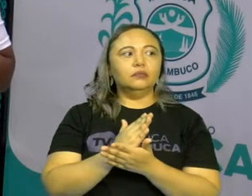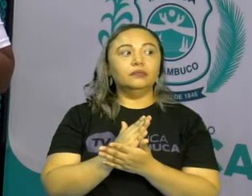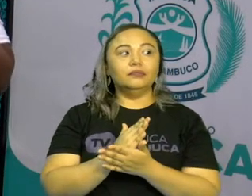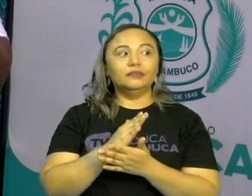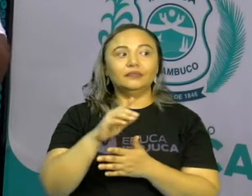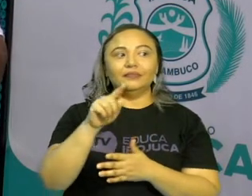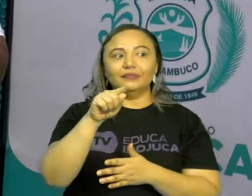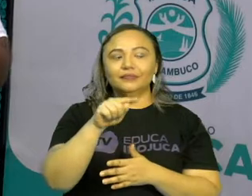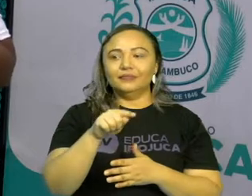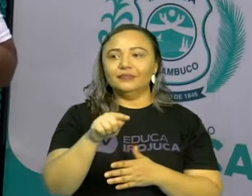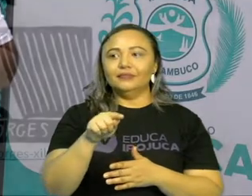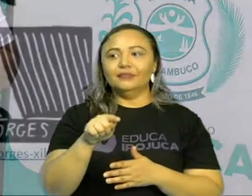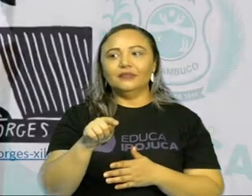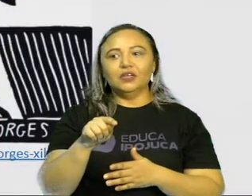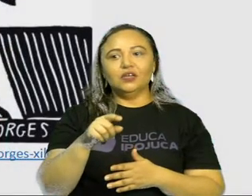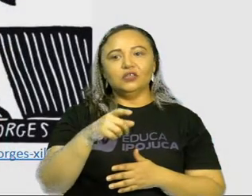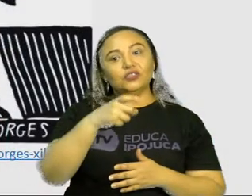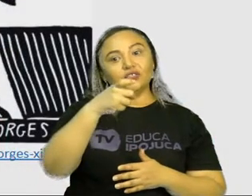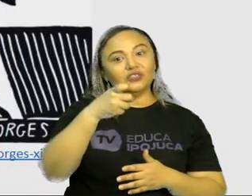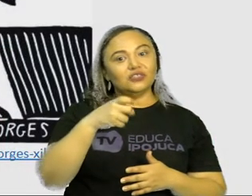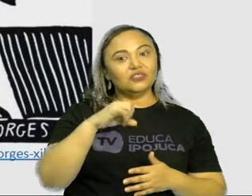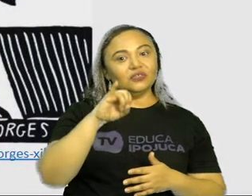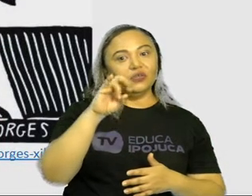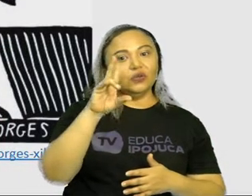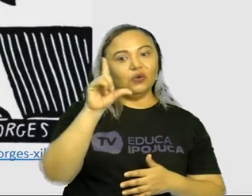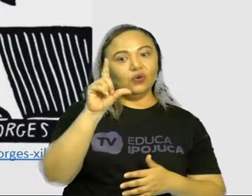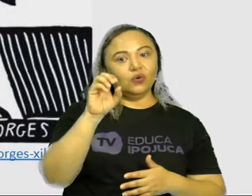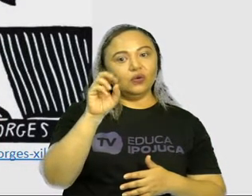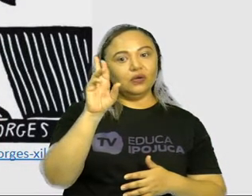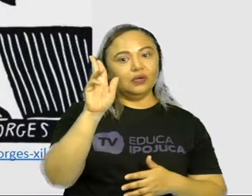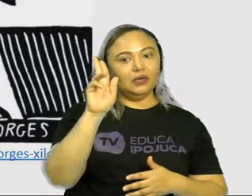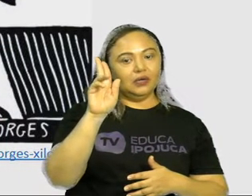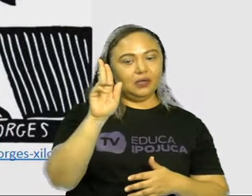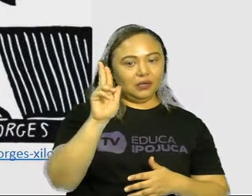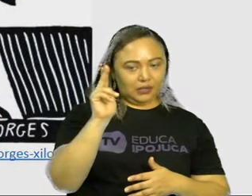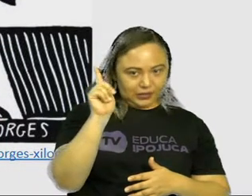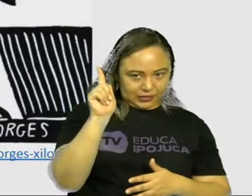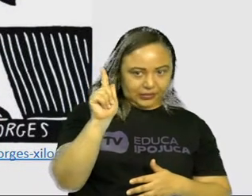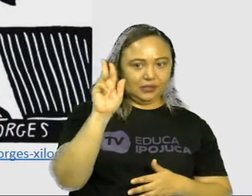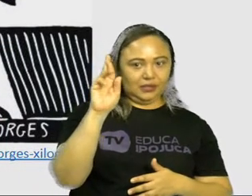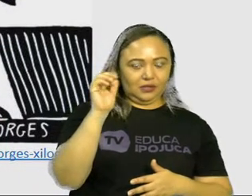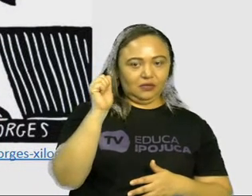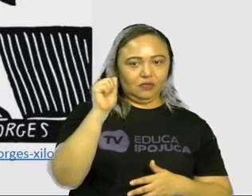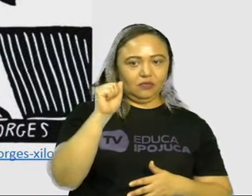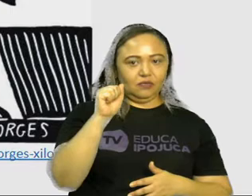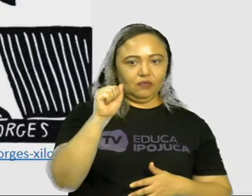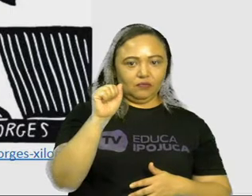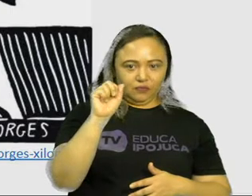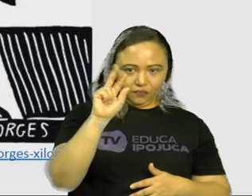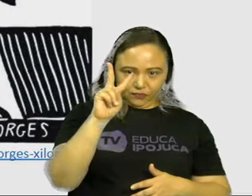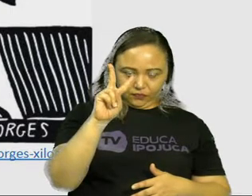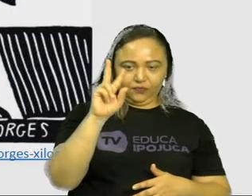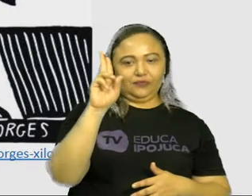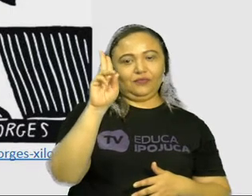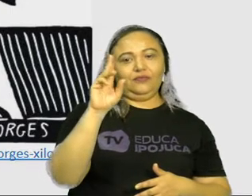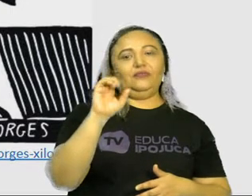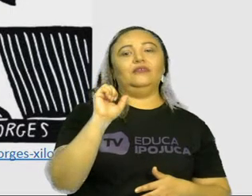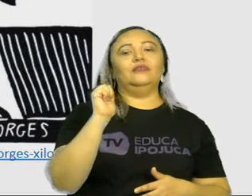A xilografura é um exemplo de arte visual